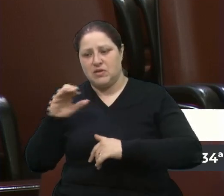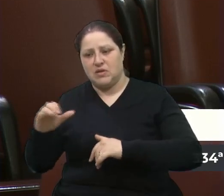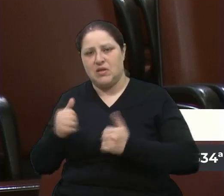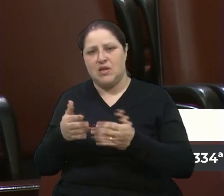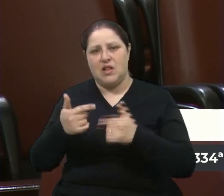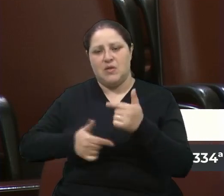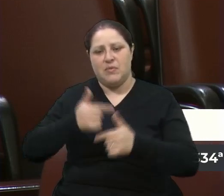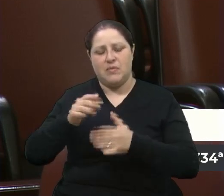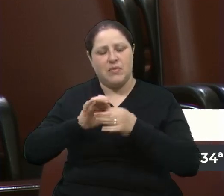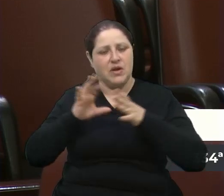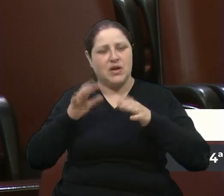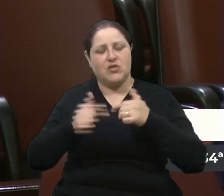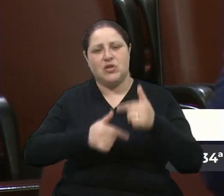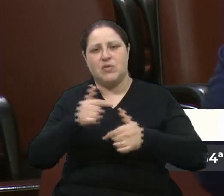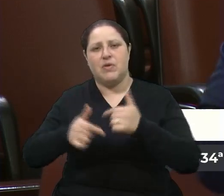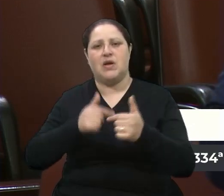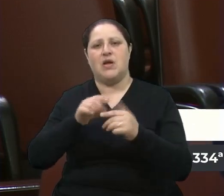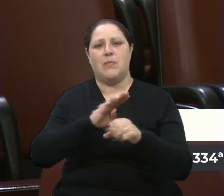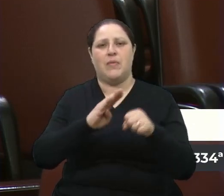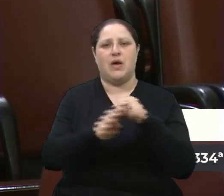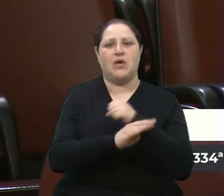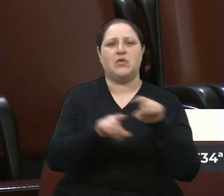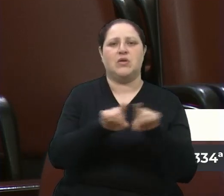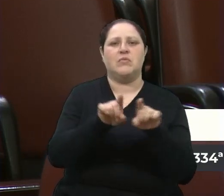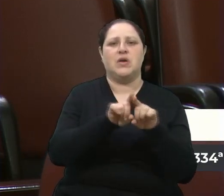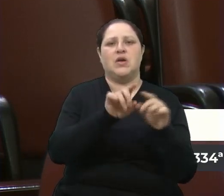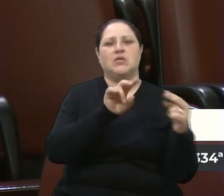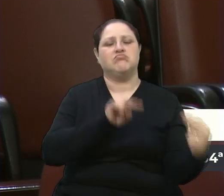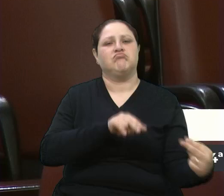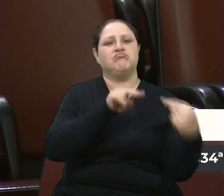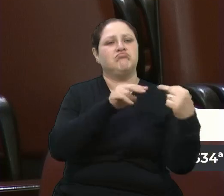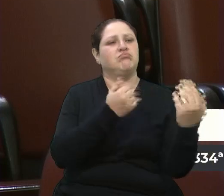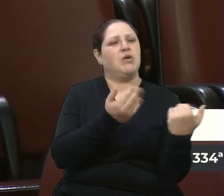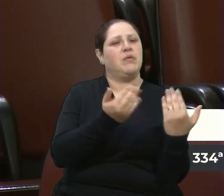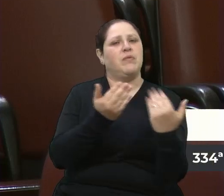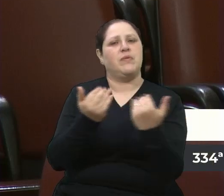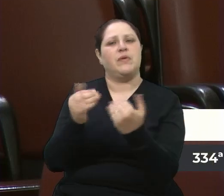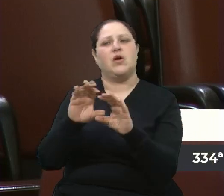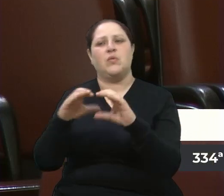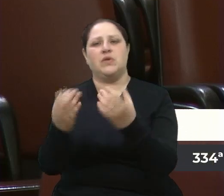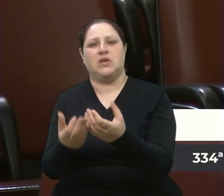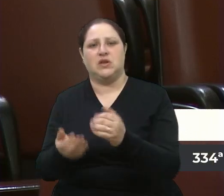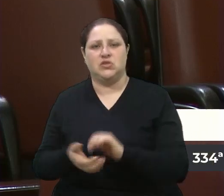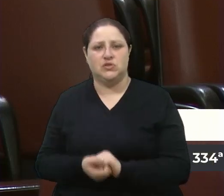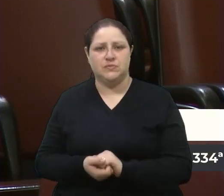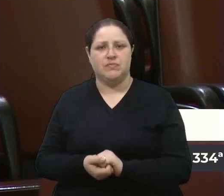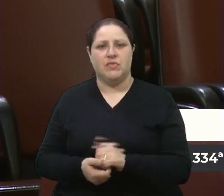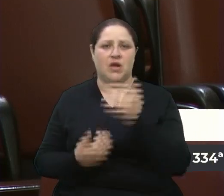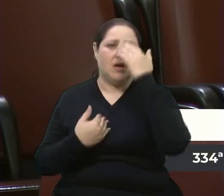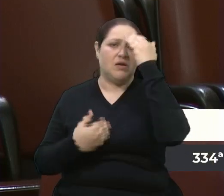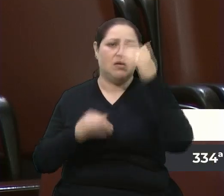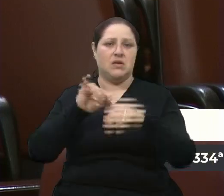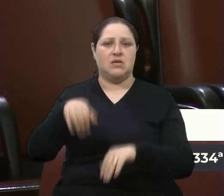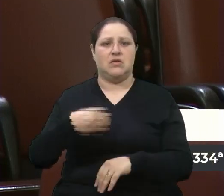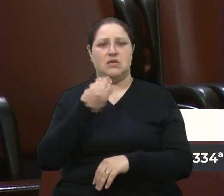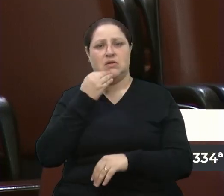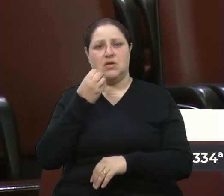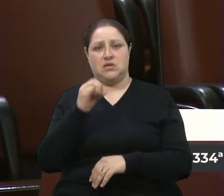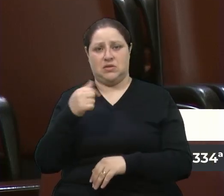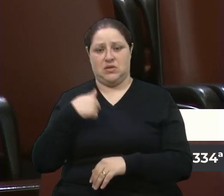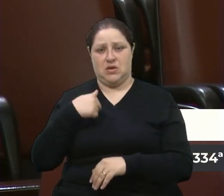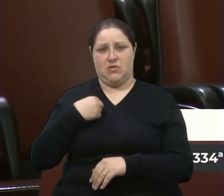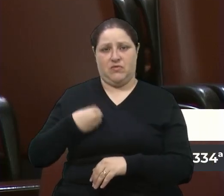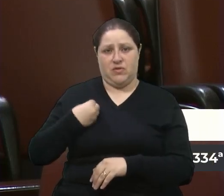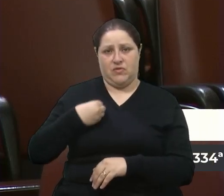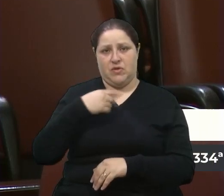dialogando olho no olho com a nossa comunidade. Então, quero agradecer essa oportunidade, que se hoje eu estou no PDT,